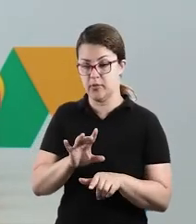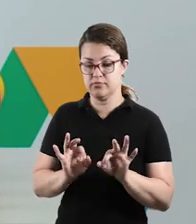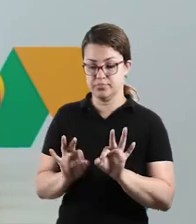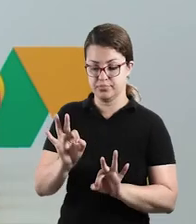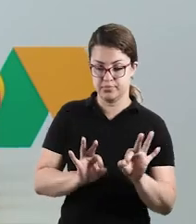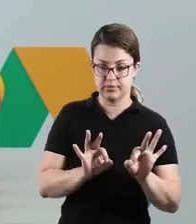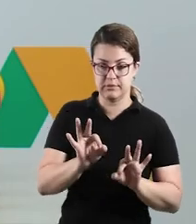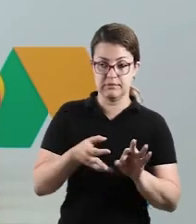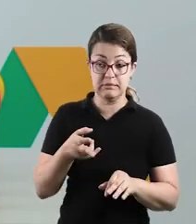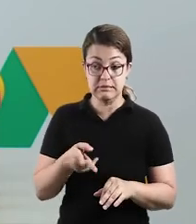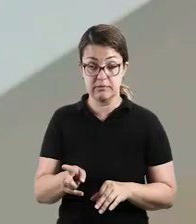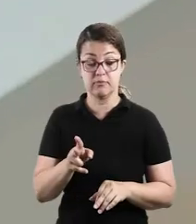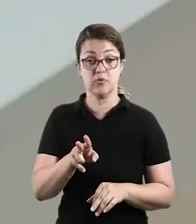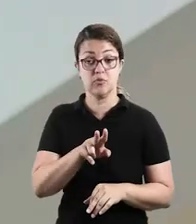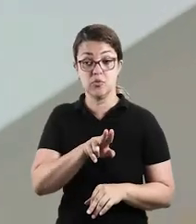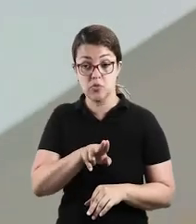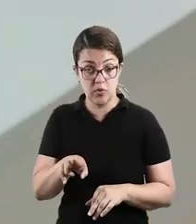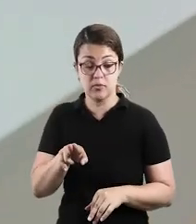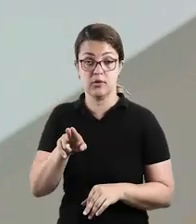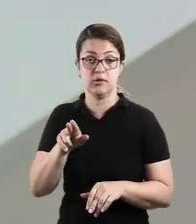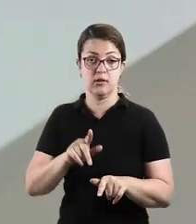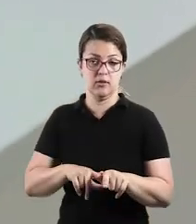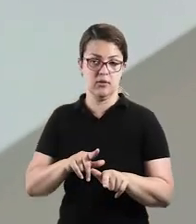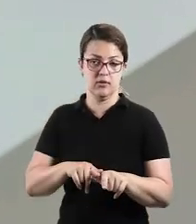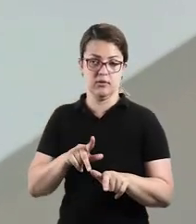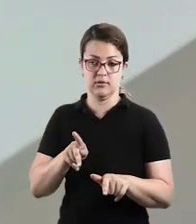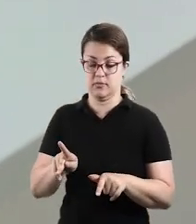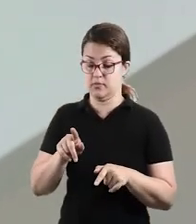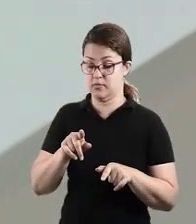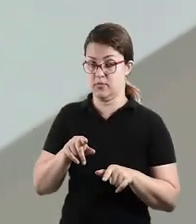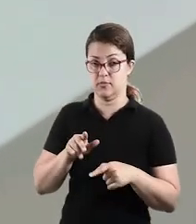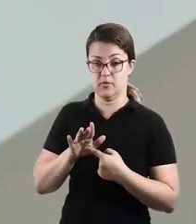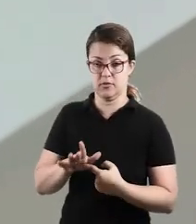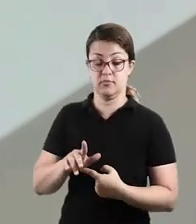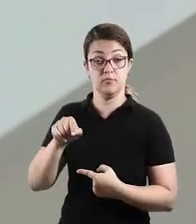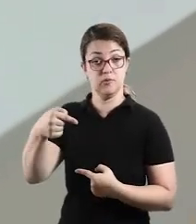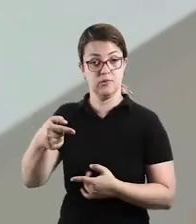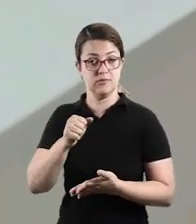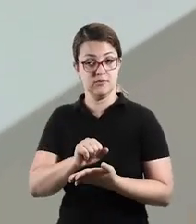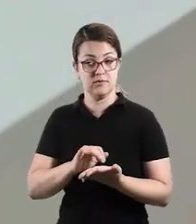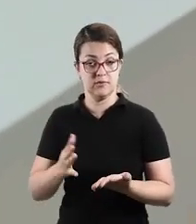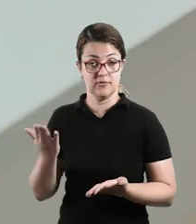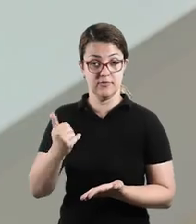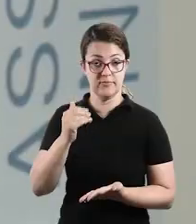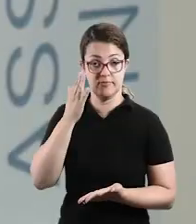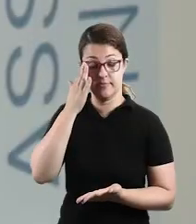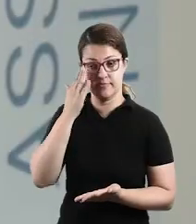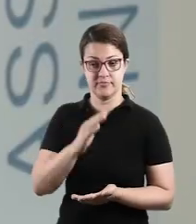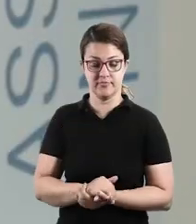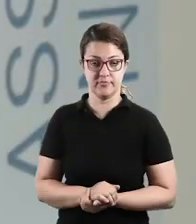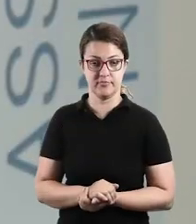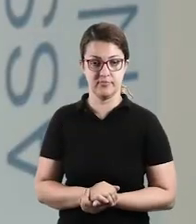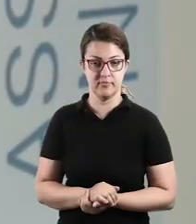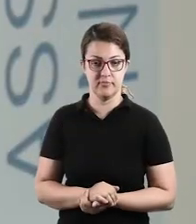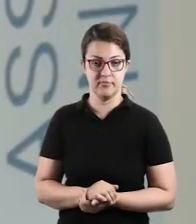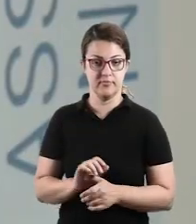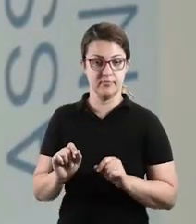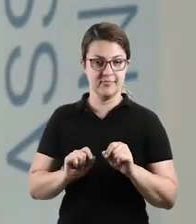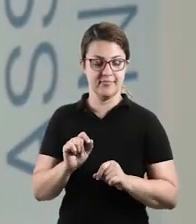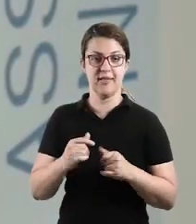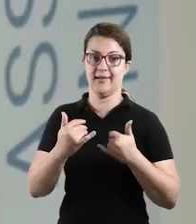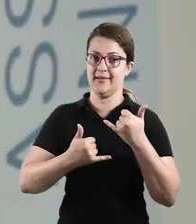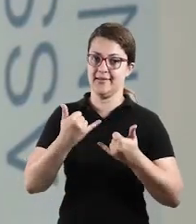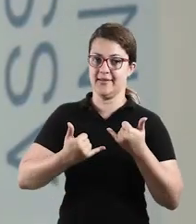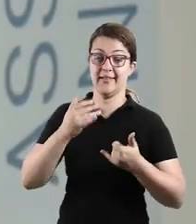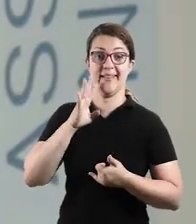que vocês forem organizando, sempre nomear as letras. Tá bom? Vamos para a próxima atividade? Essa atividade